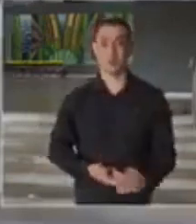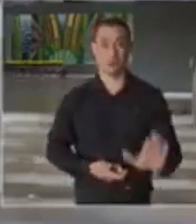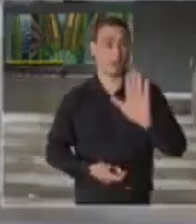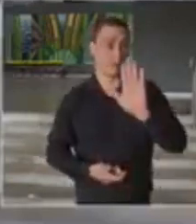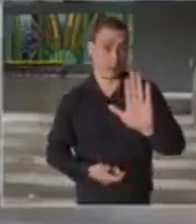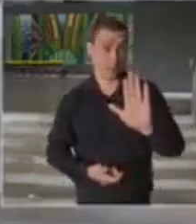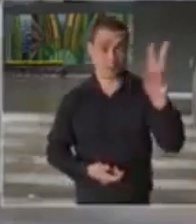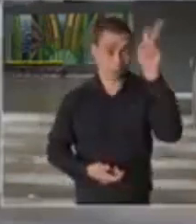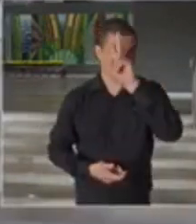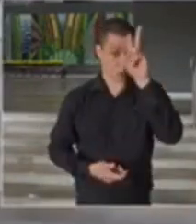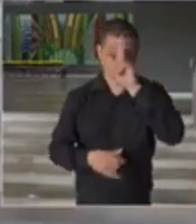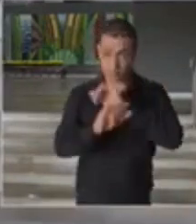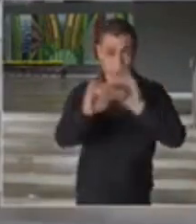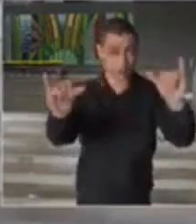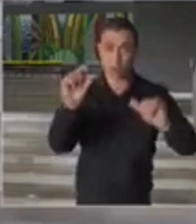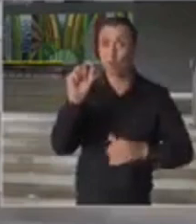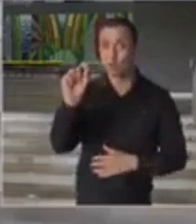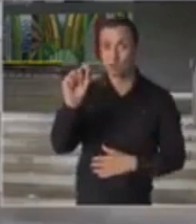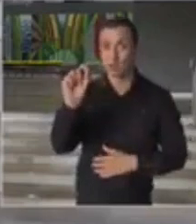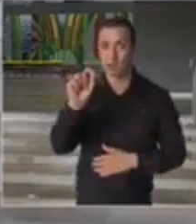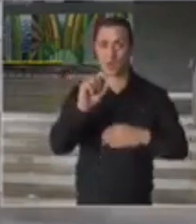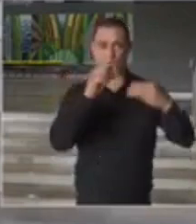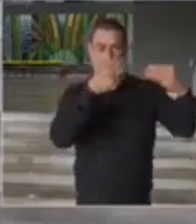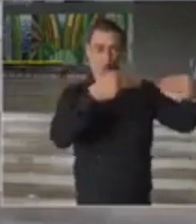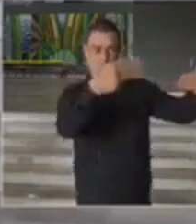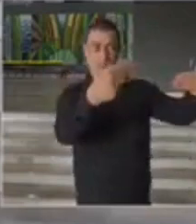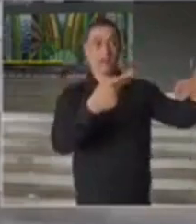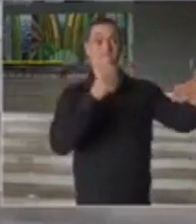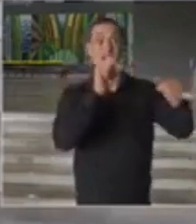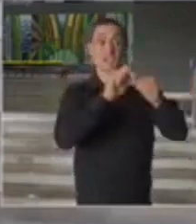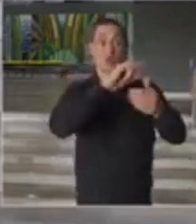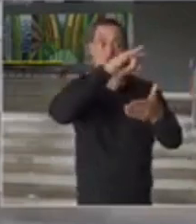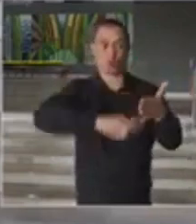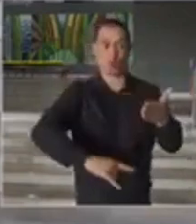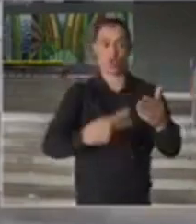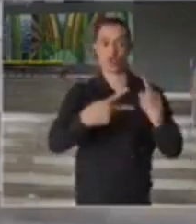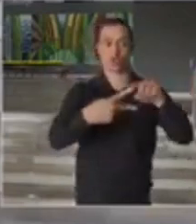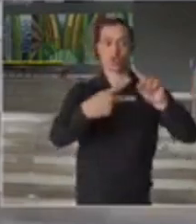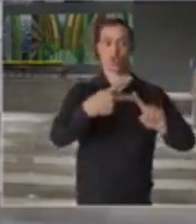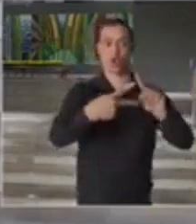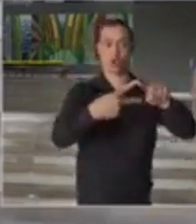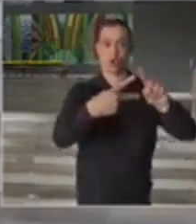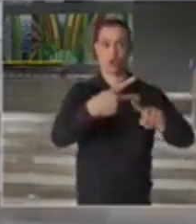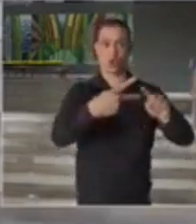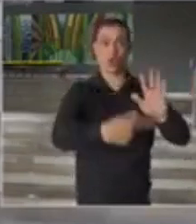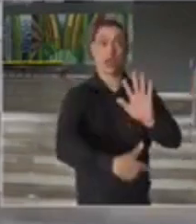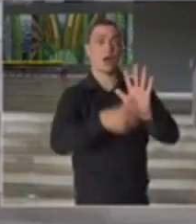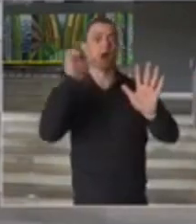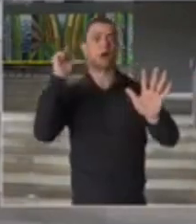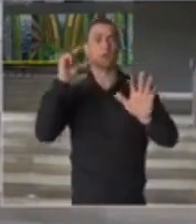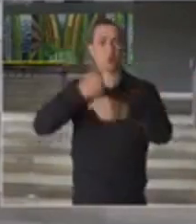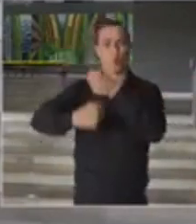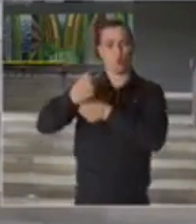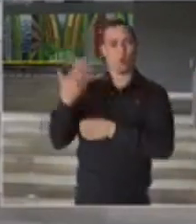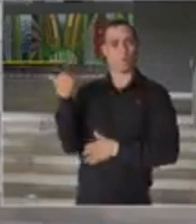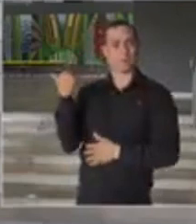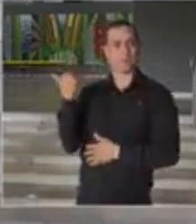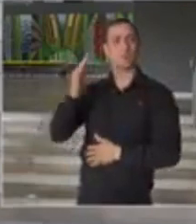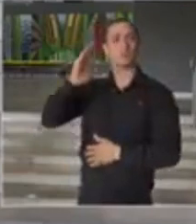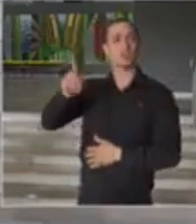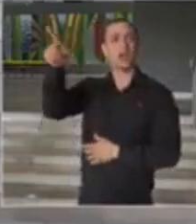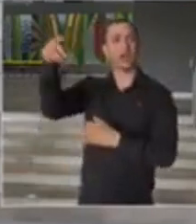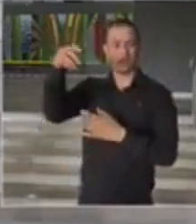de lembrar, o Ministério firmou dois contratos anteriores no ano passado. Um com a